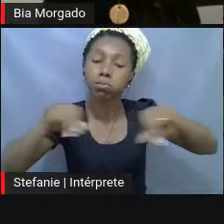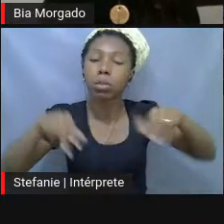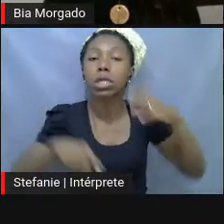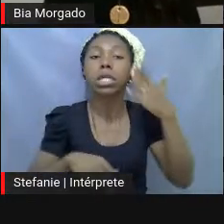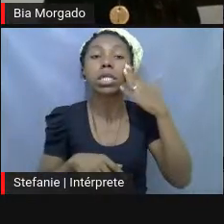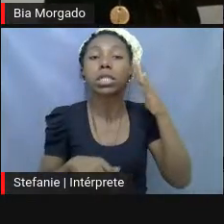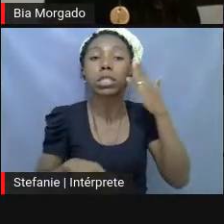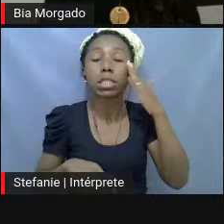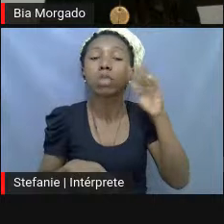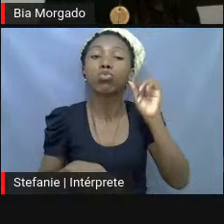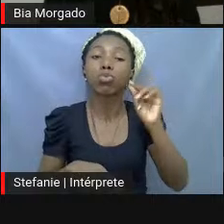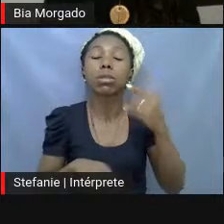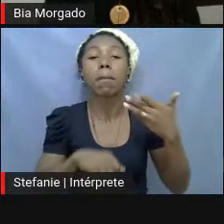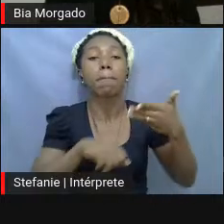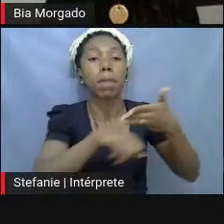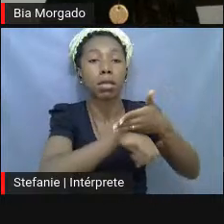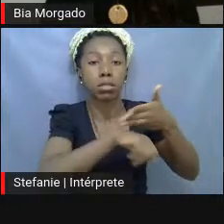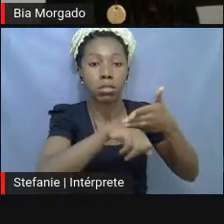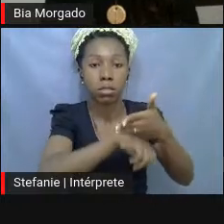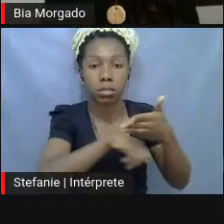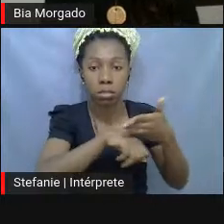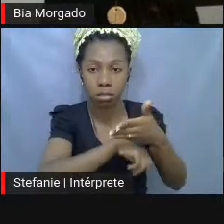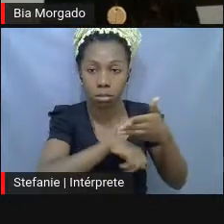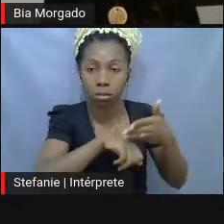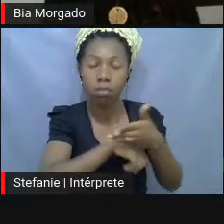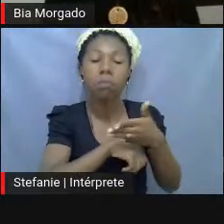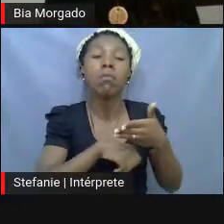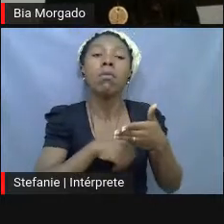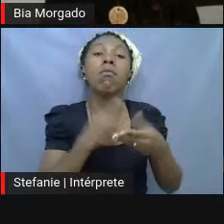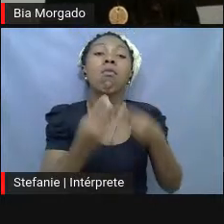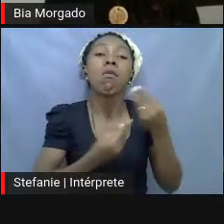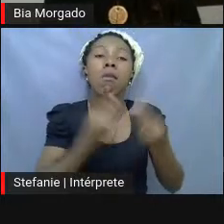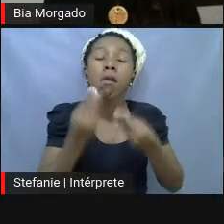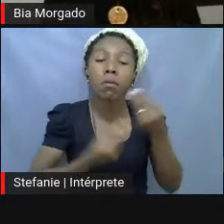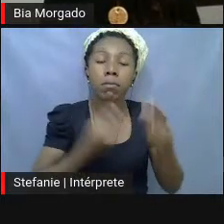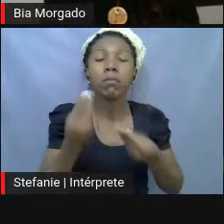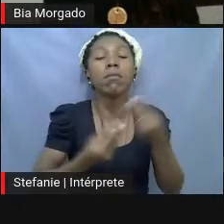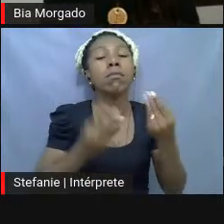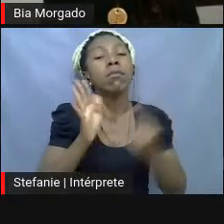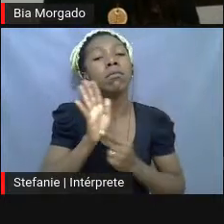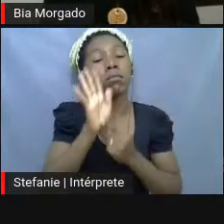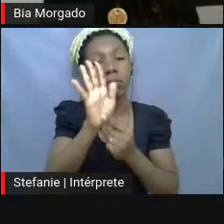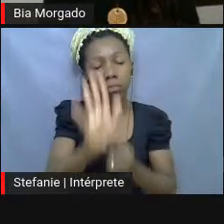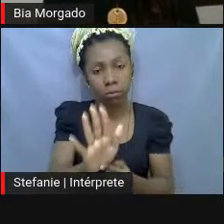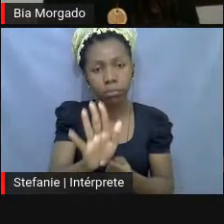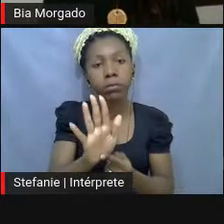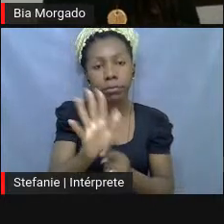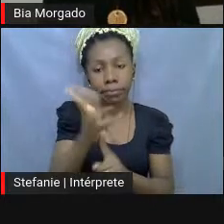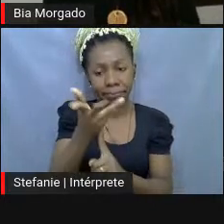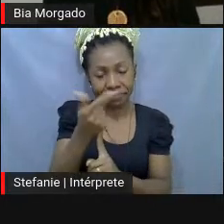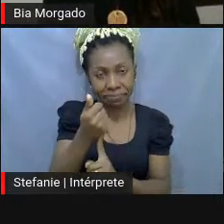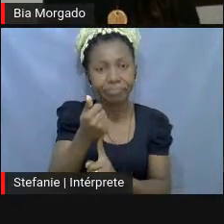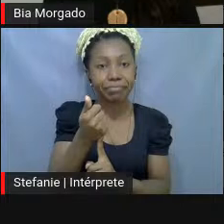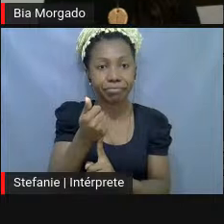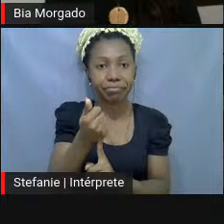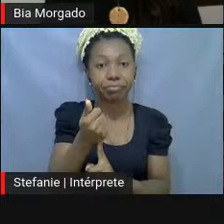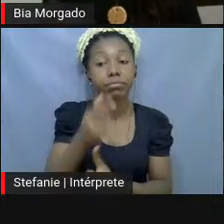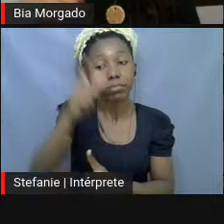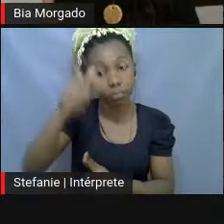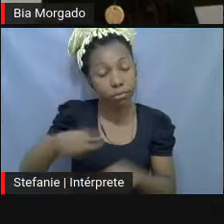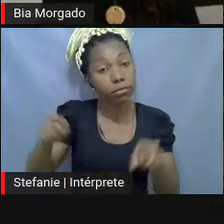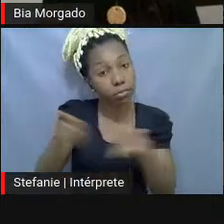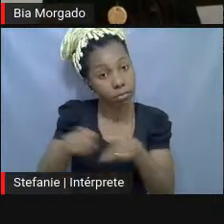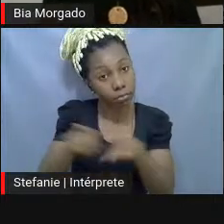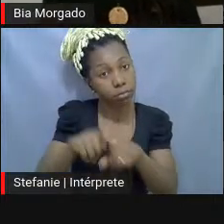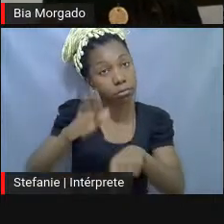que ele participa da forma como a obra vai ser apresentada, então ele se coloca também como esse agente de mediação, ele